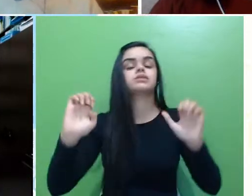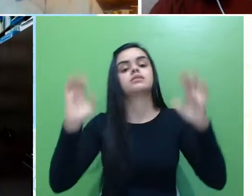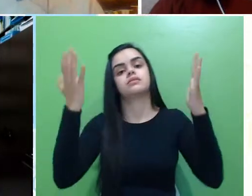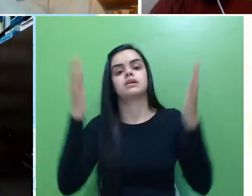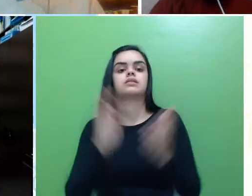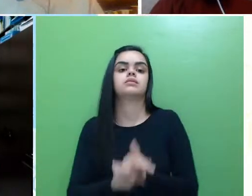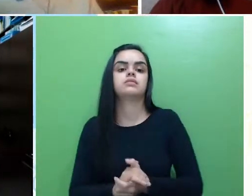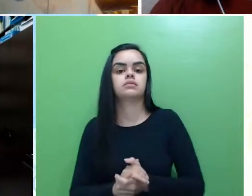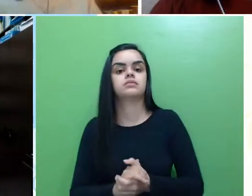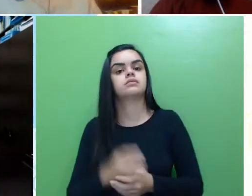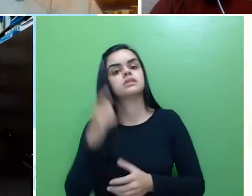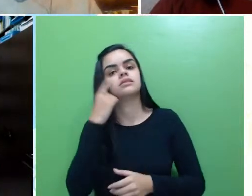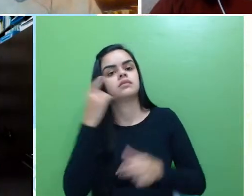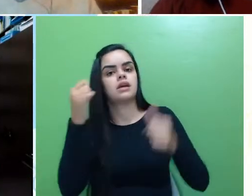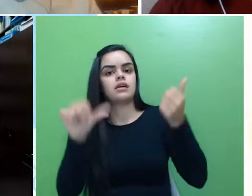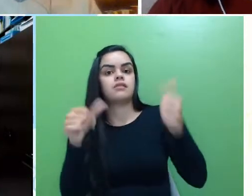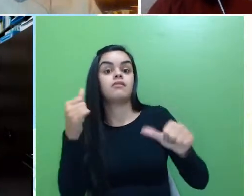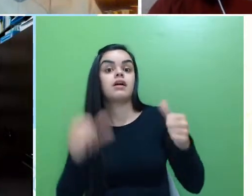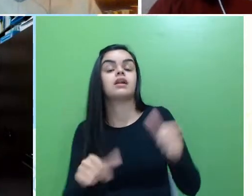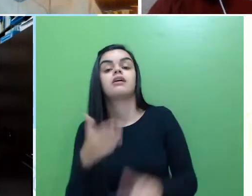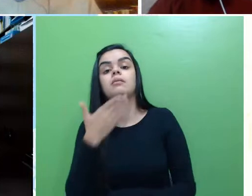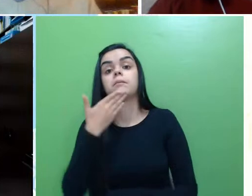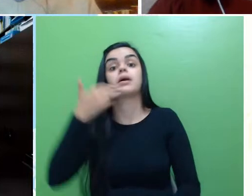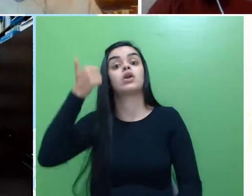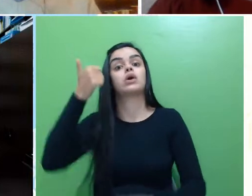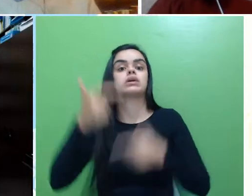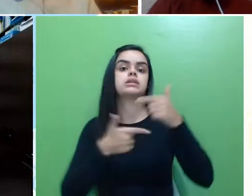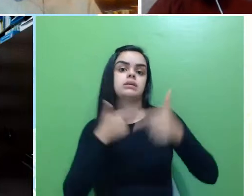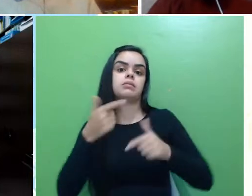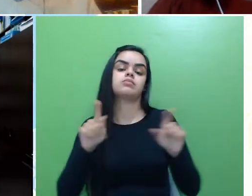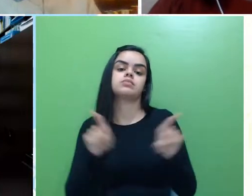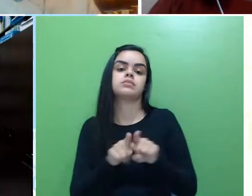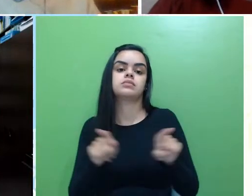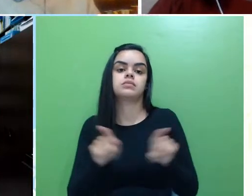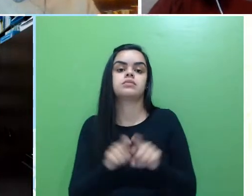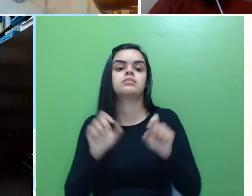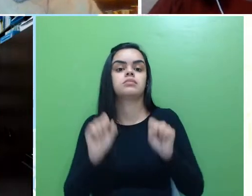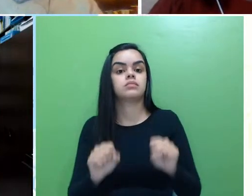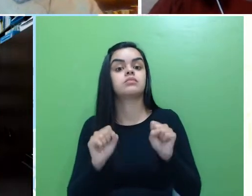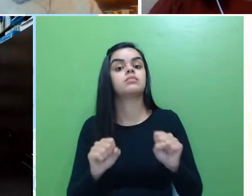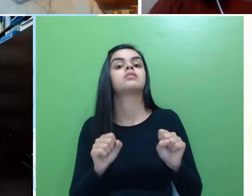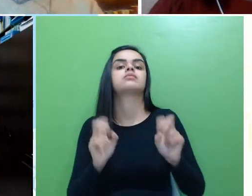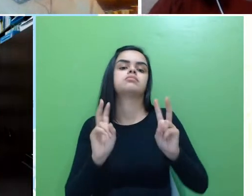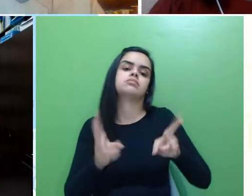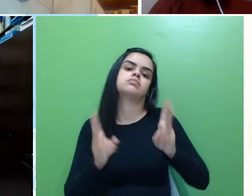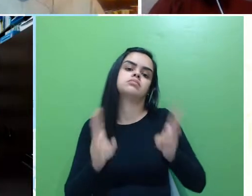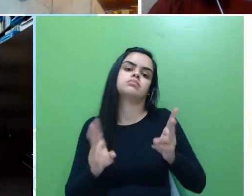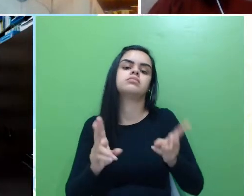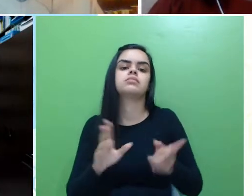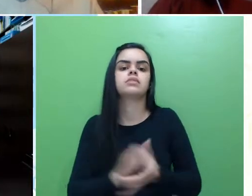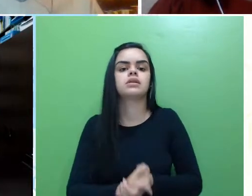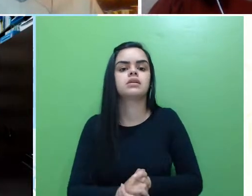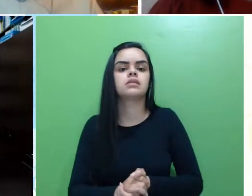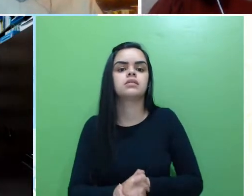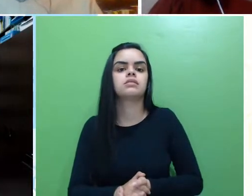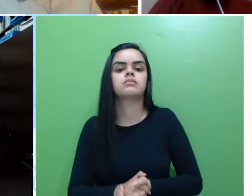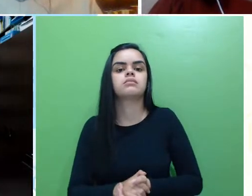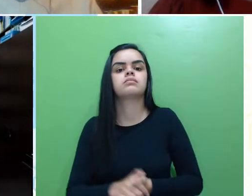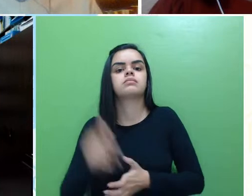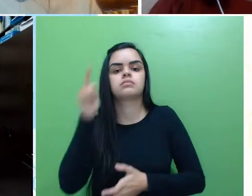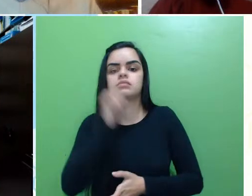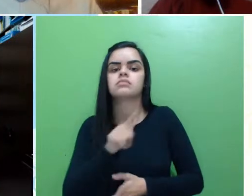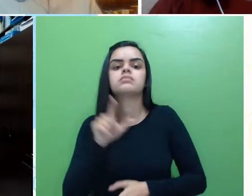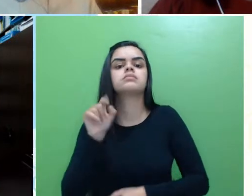de avaliar, e aí os melhores trabalhos também podem, da mesma forma que o evento anterior, compor